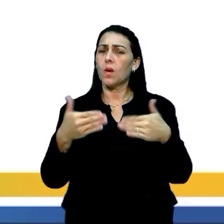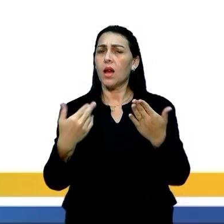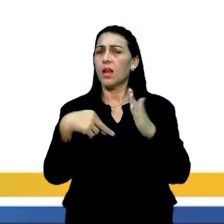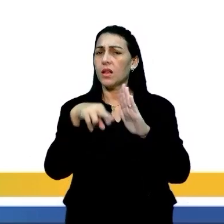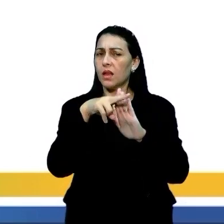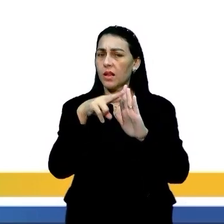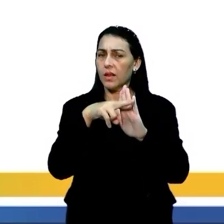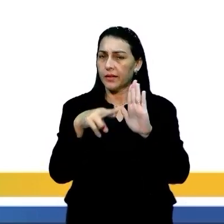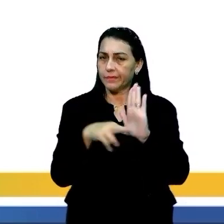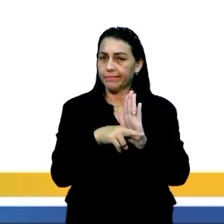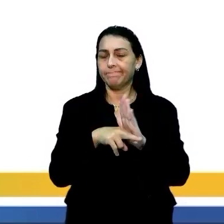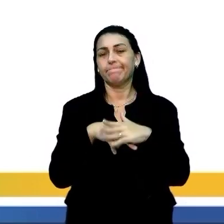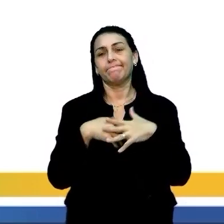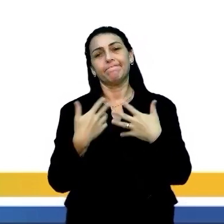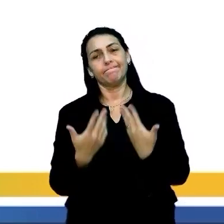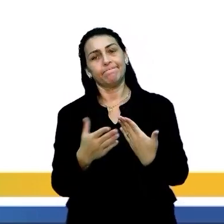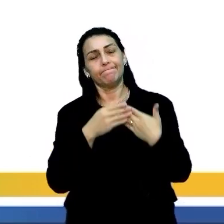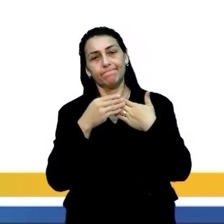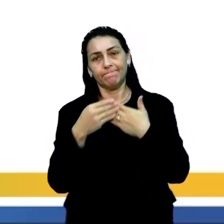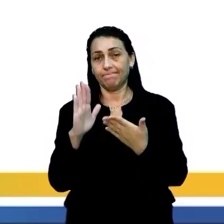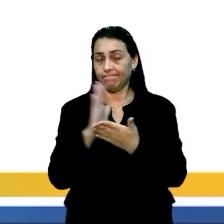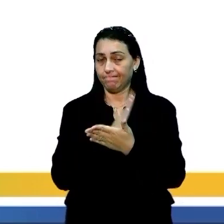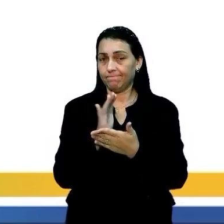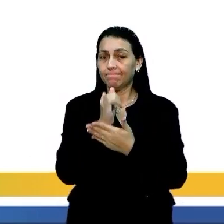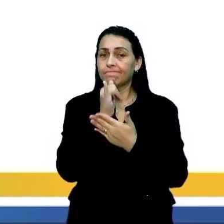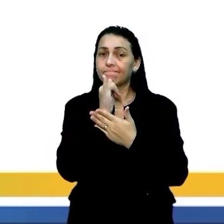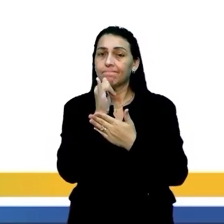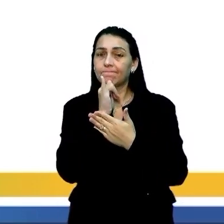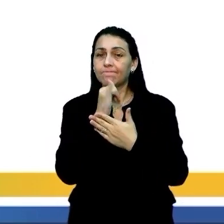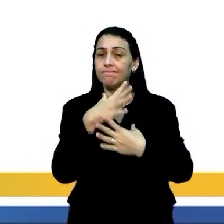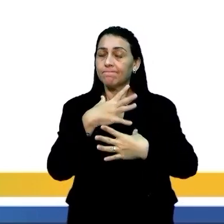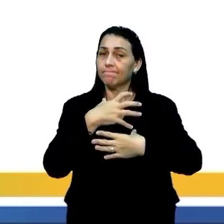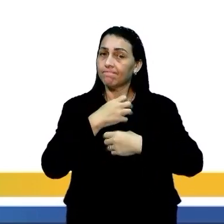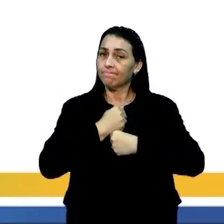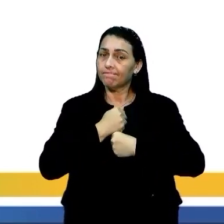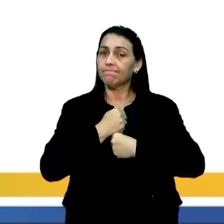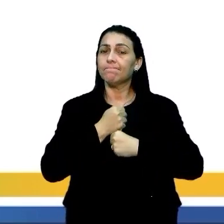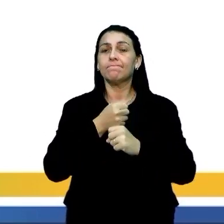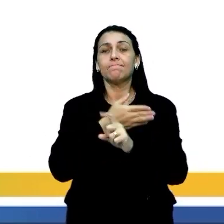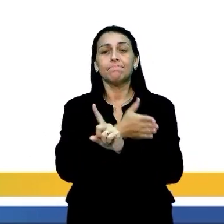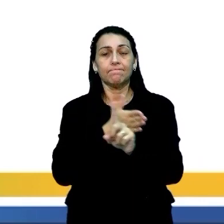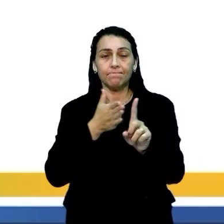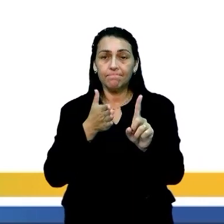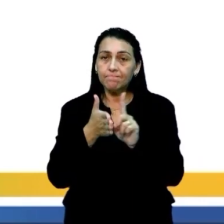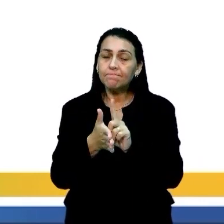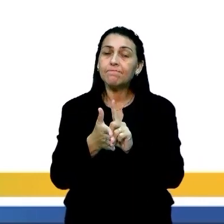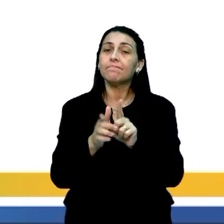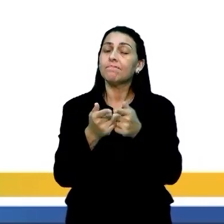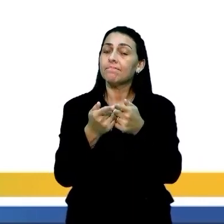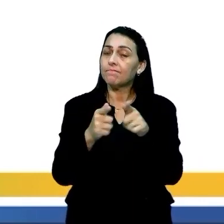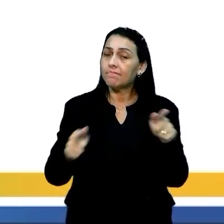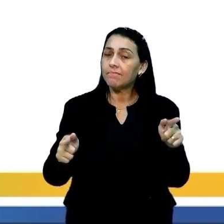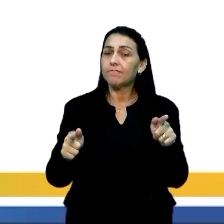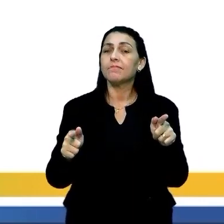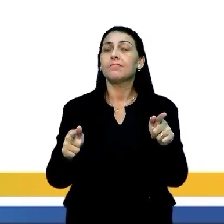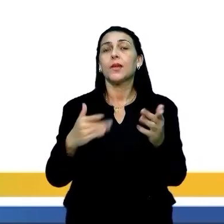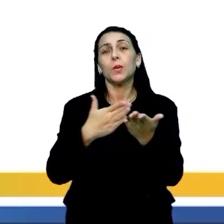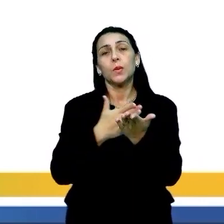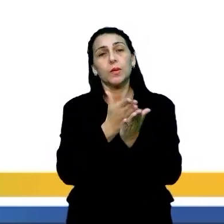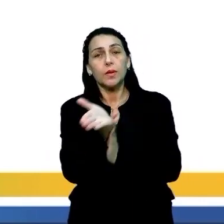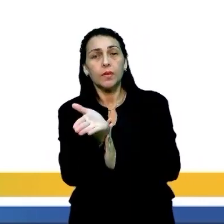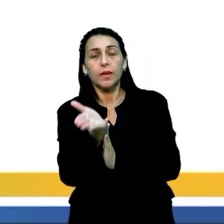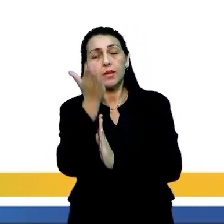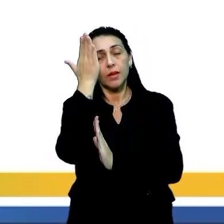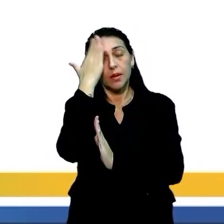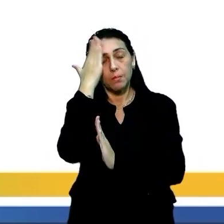professora? E aí, eu vou trazer aqui alguns exemplos. Como, por exemplo, desvios gramaticais. Nós sabemos que, na hora que nós